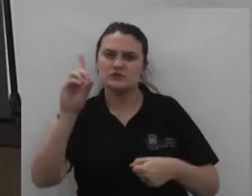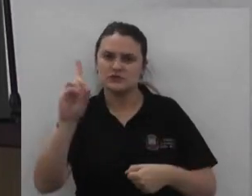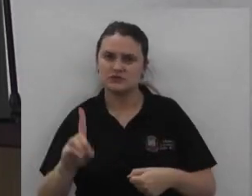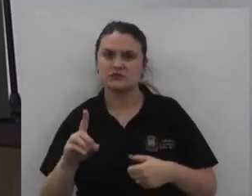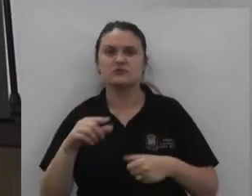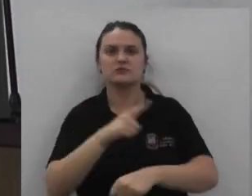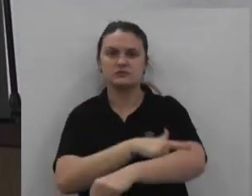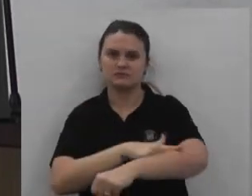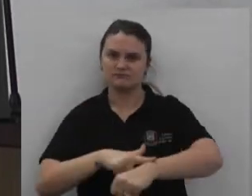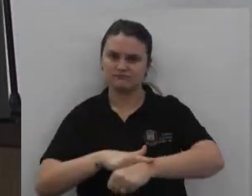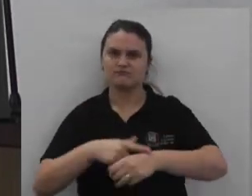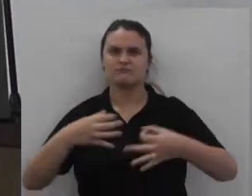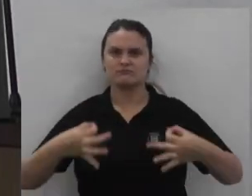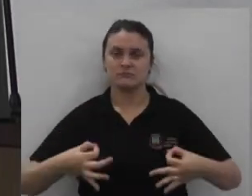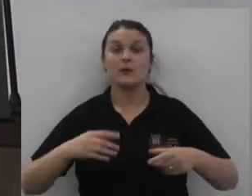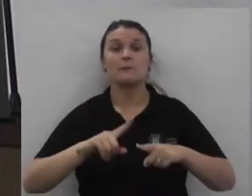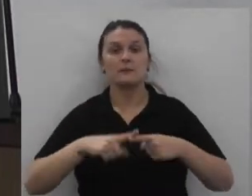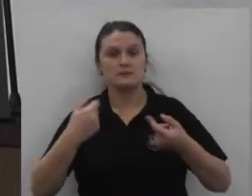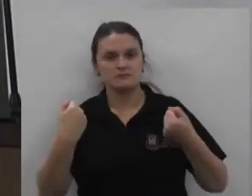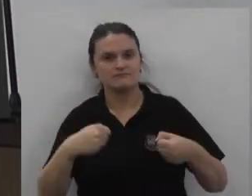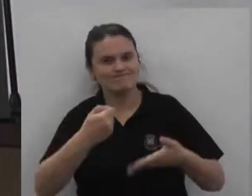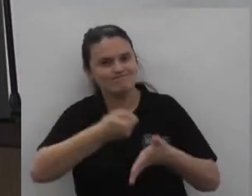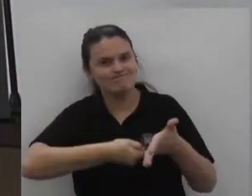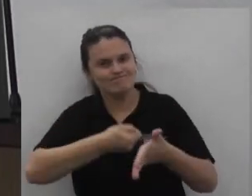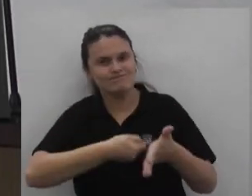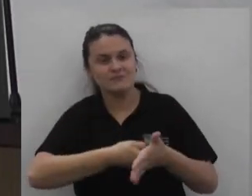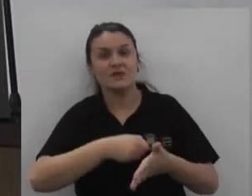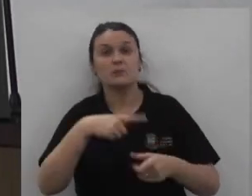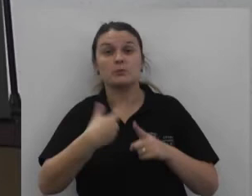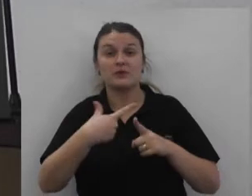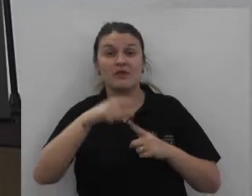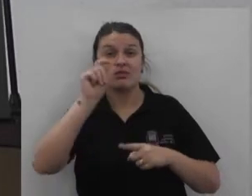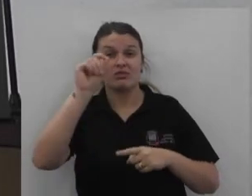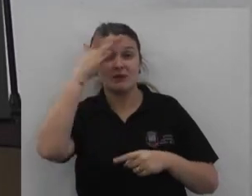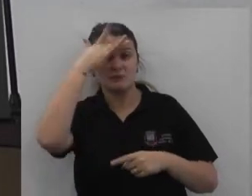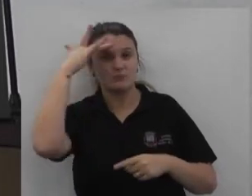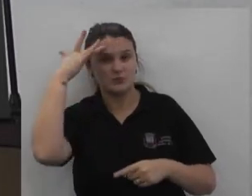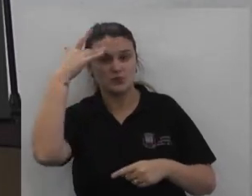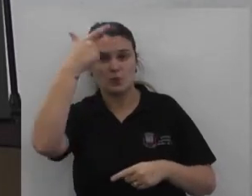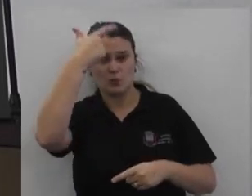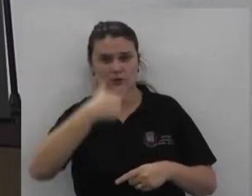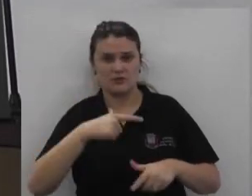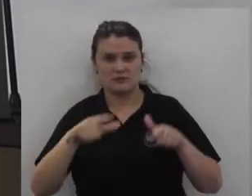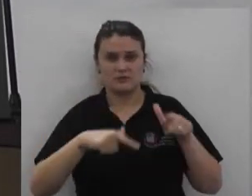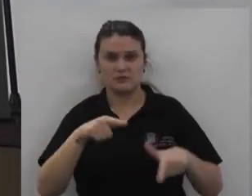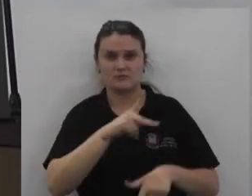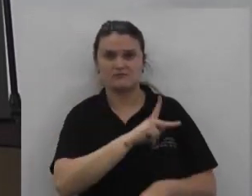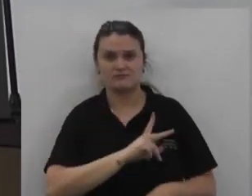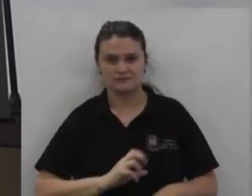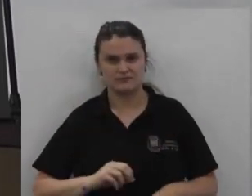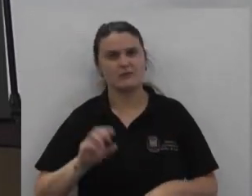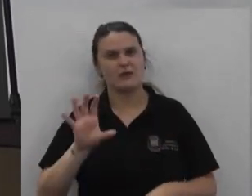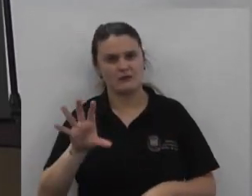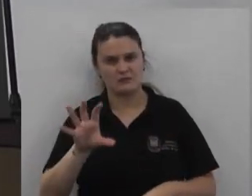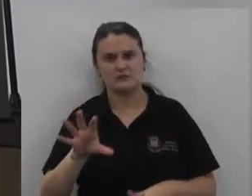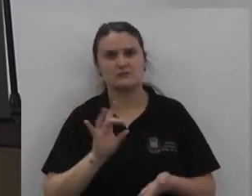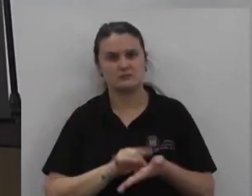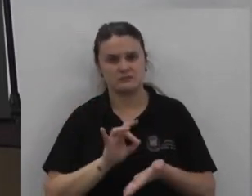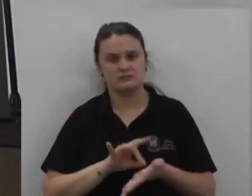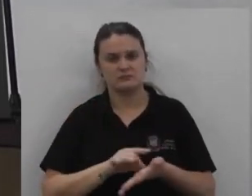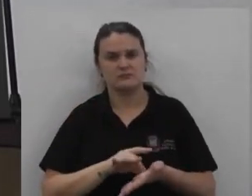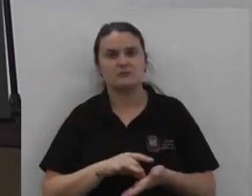forma civilizada Mas tem que ser cobrado O homem público Funciona muito assim Pela cobrança E é desse jeito